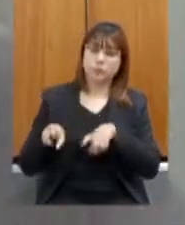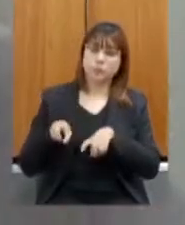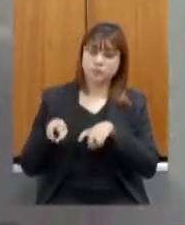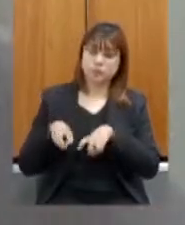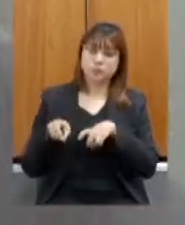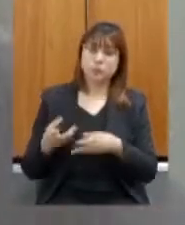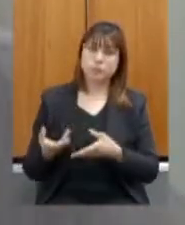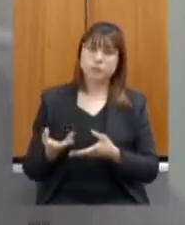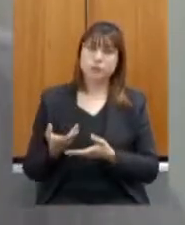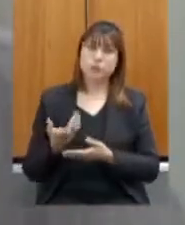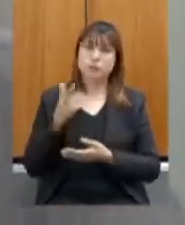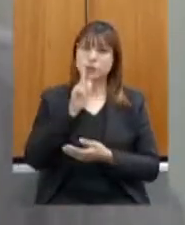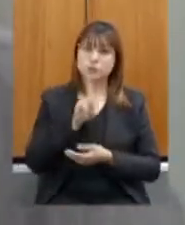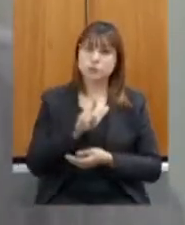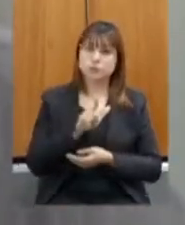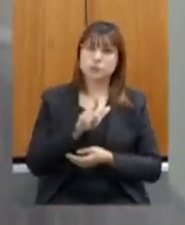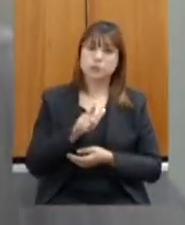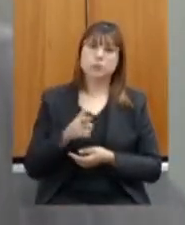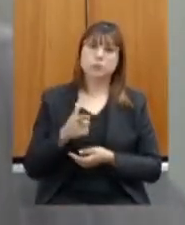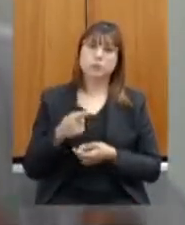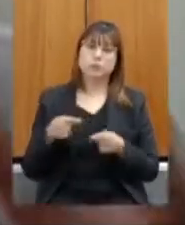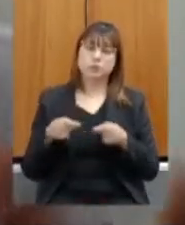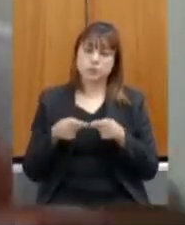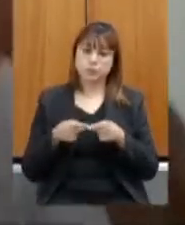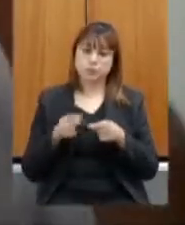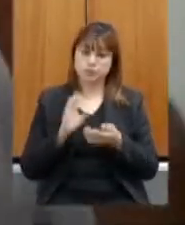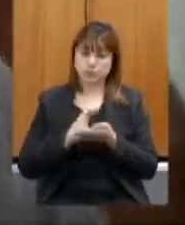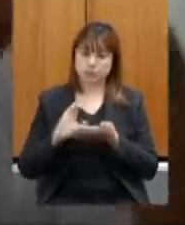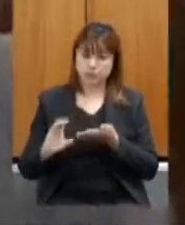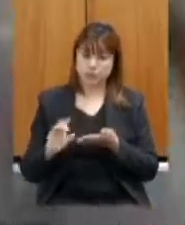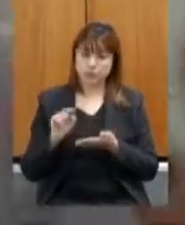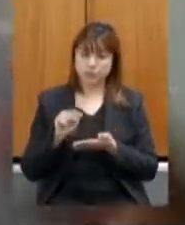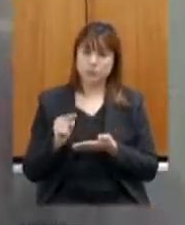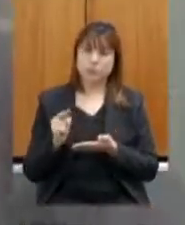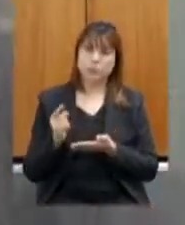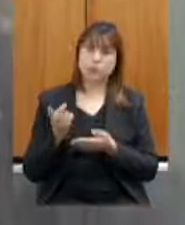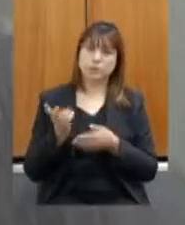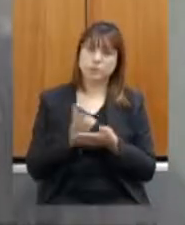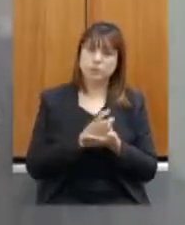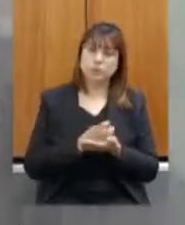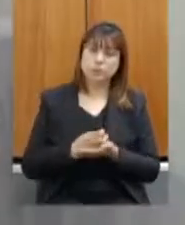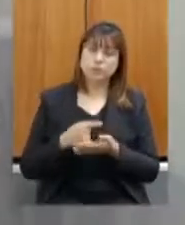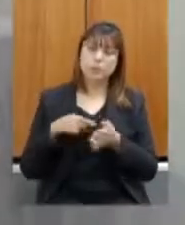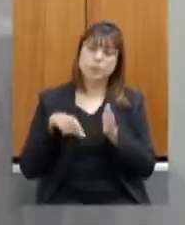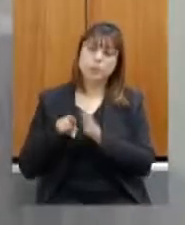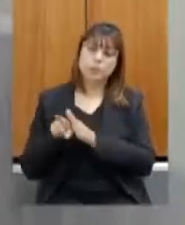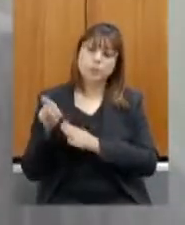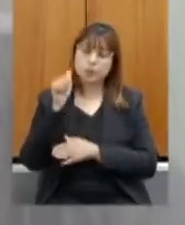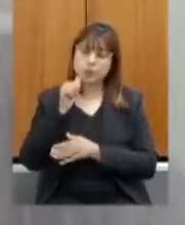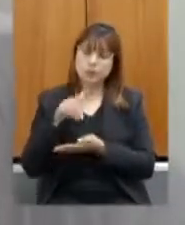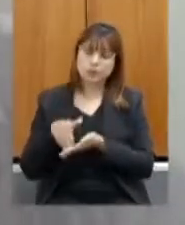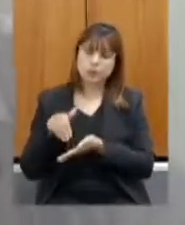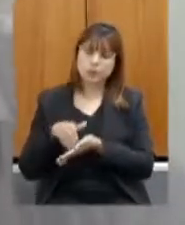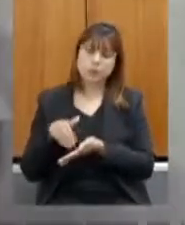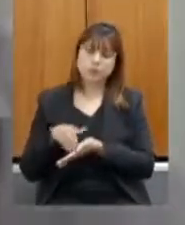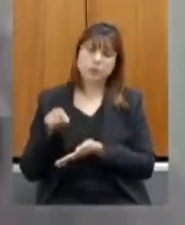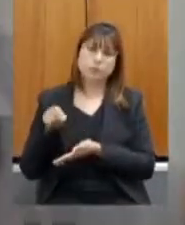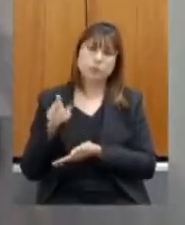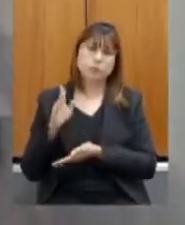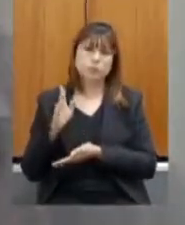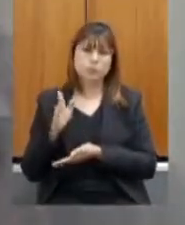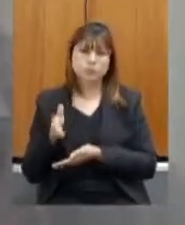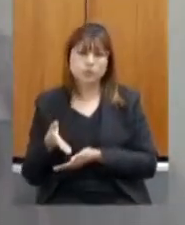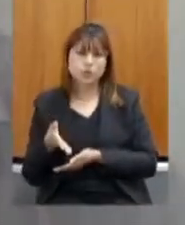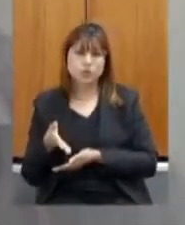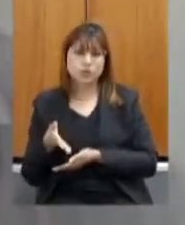bens com esse crédito tributário eu gostaria de ver perguntar a secretária se ela já teve